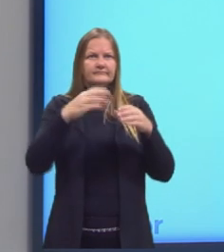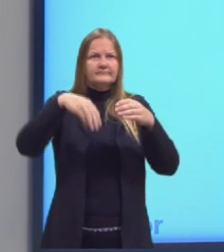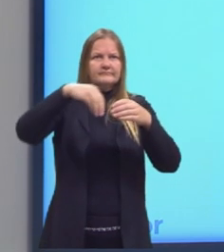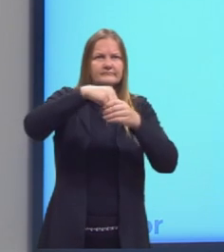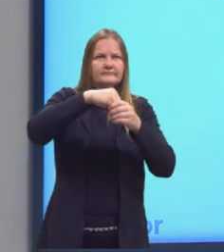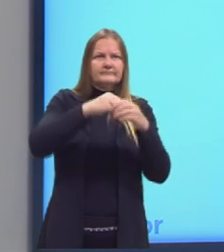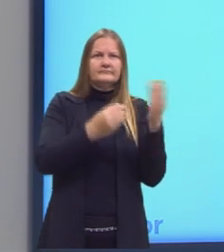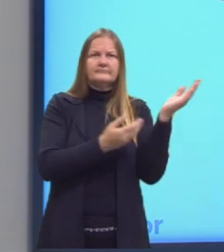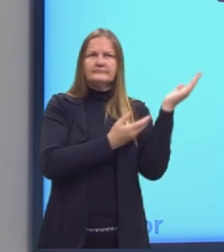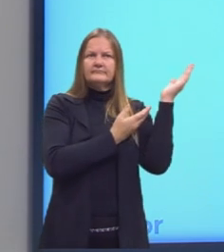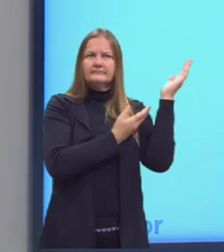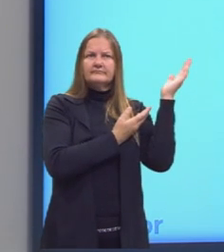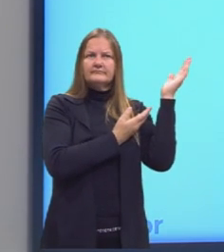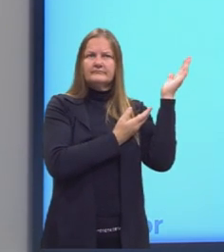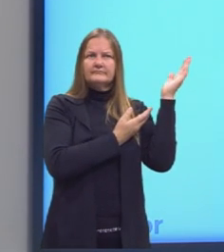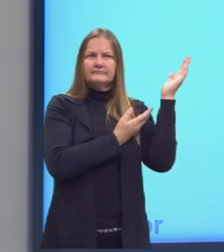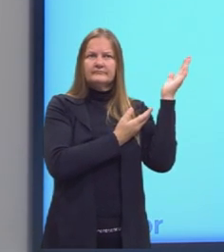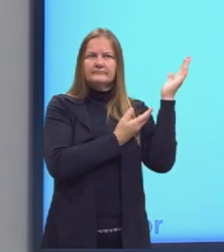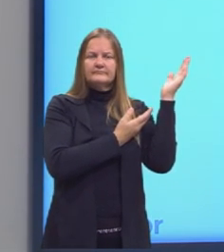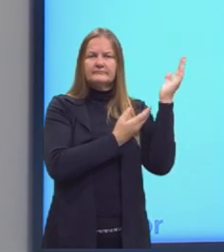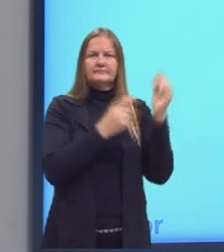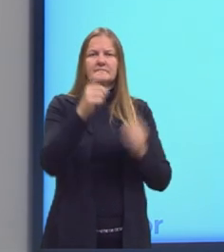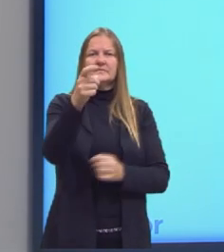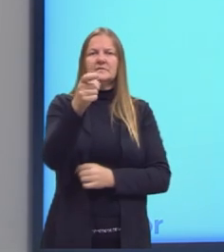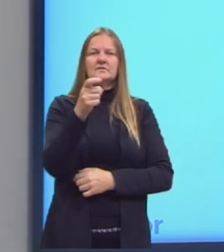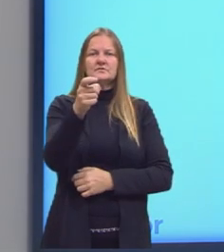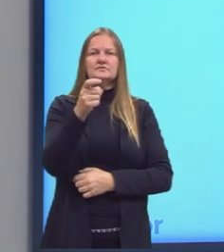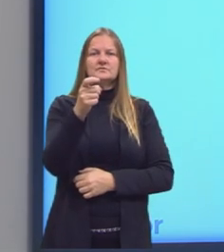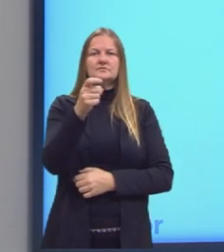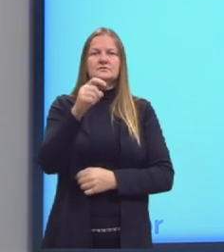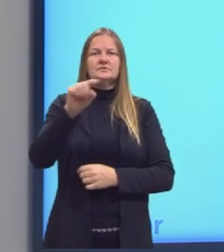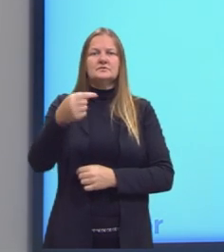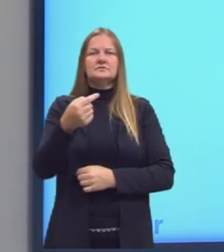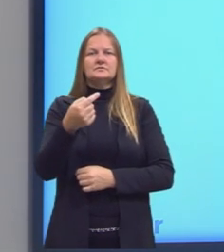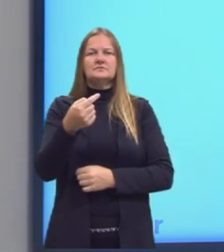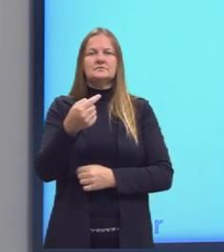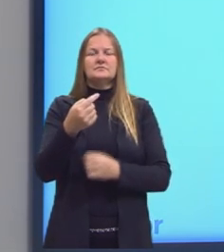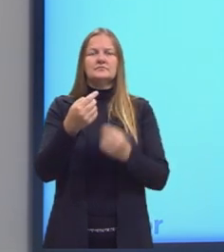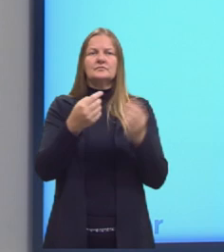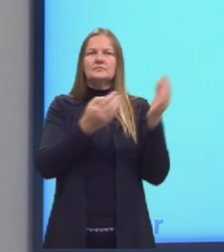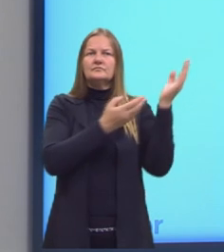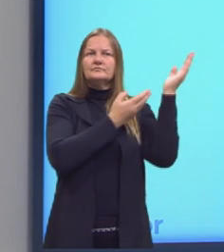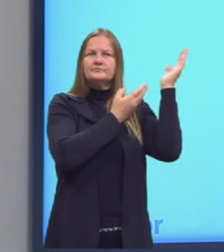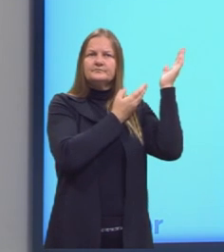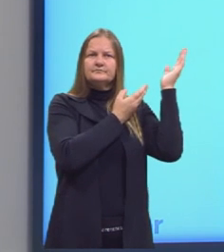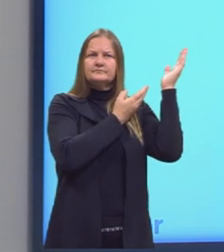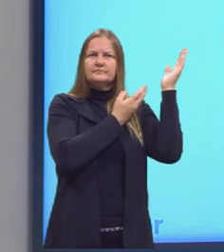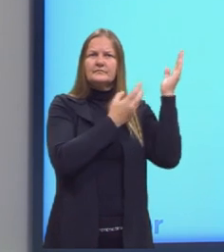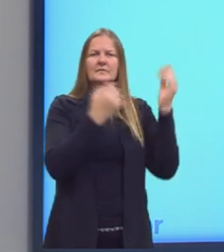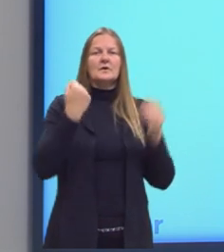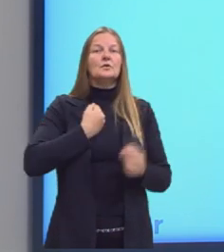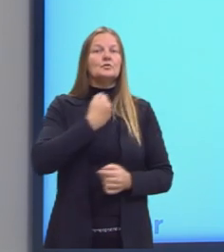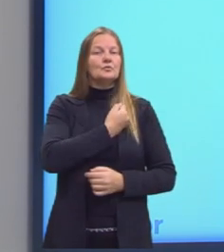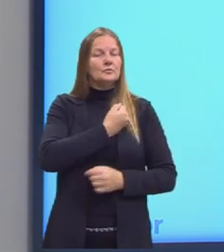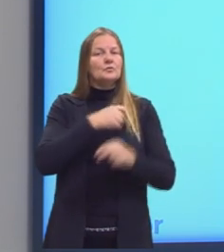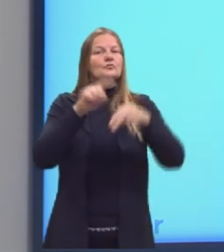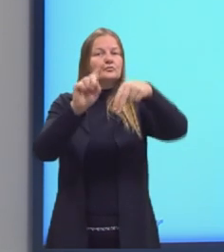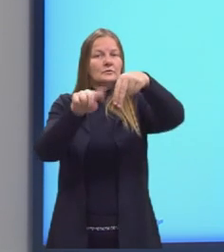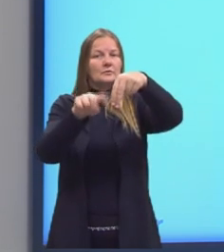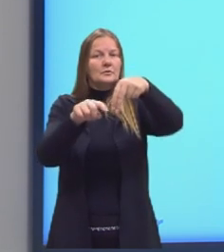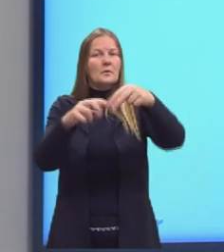A, ele é igual a X, tal que X é um número natural par,